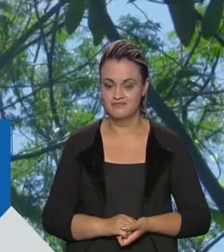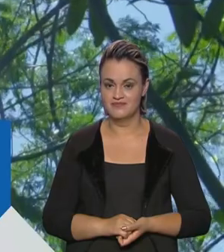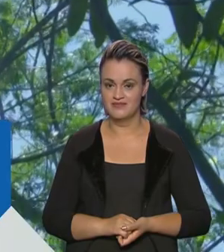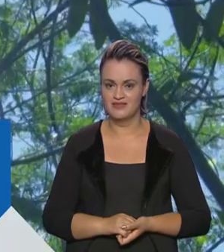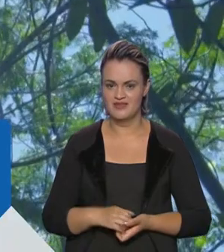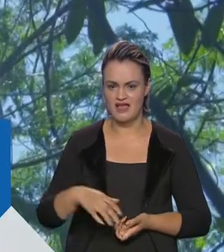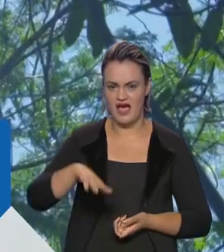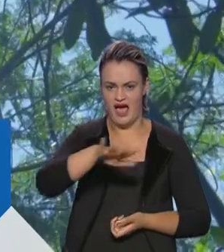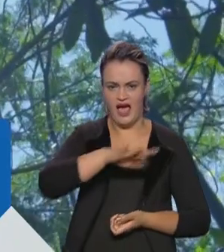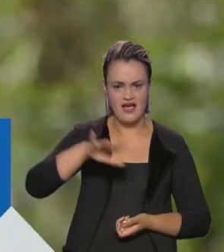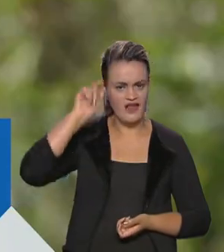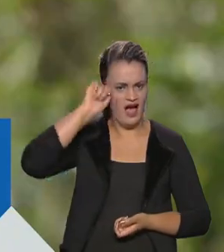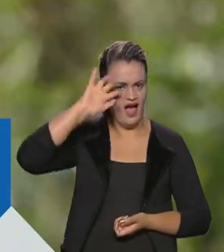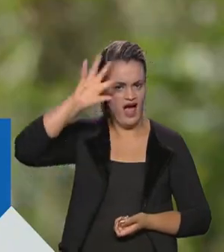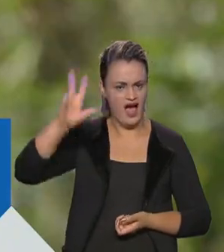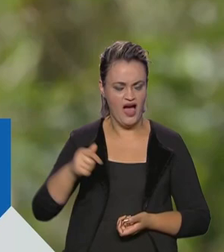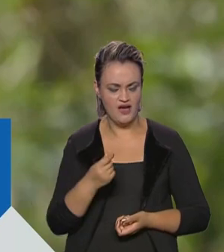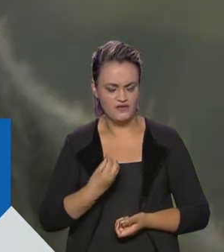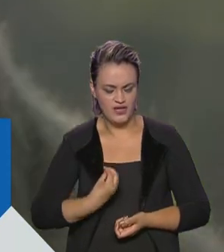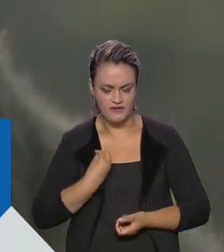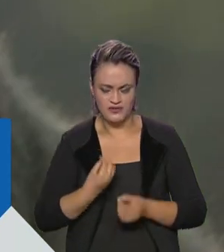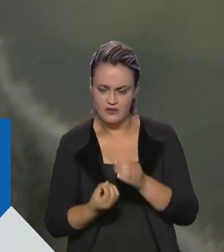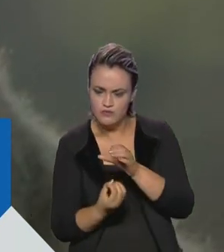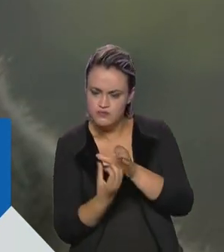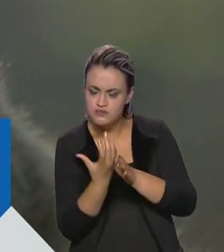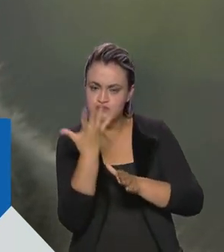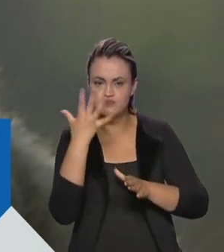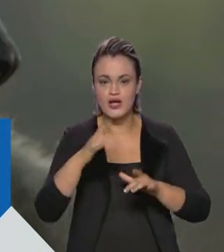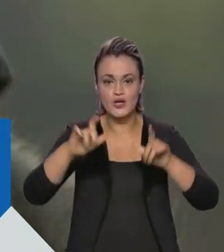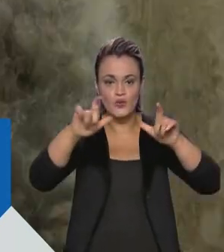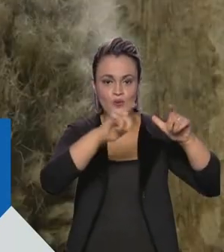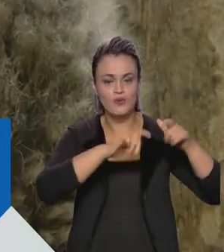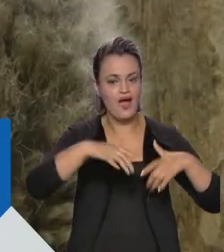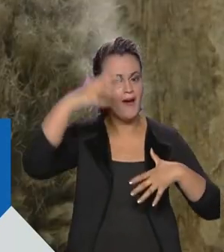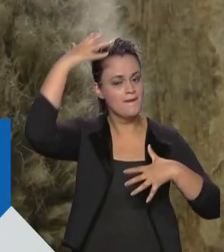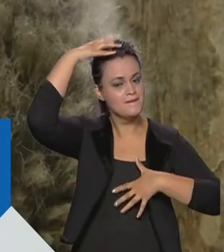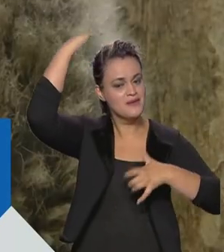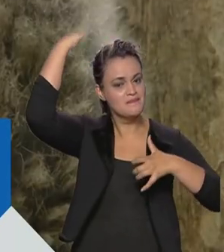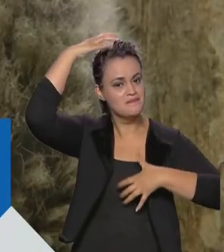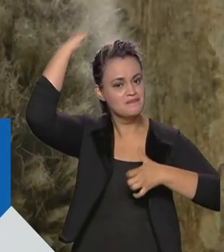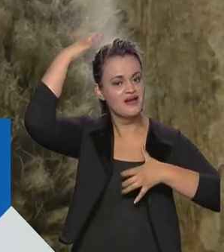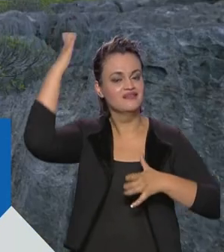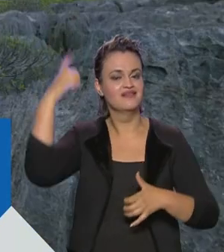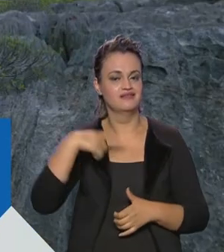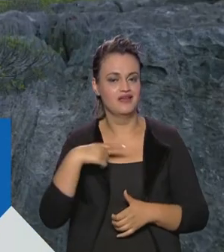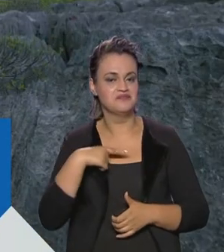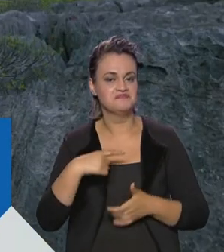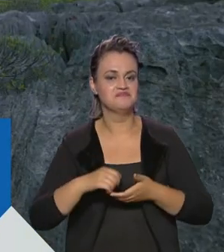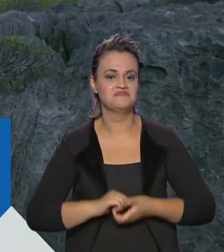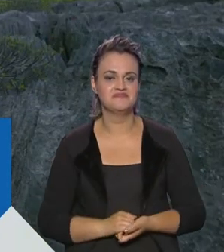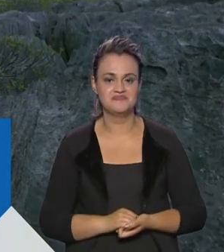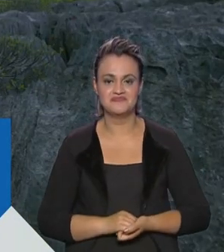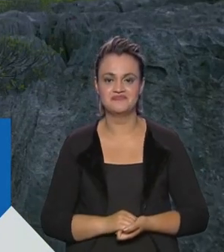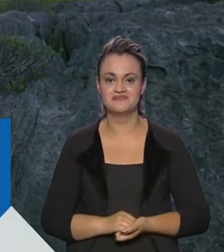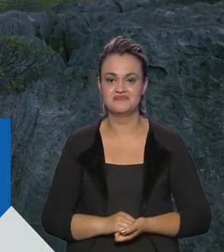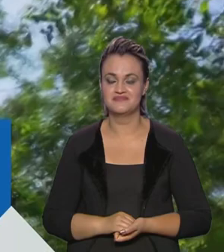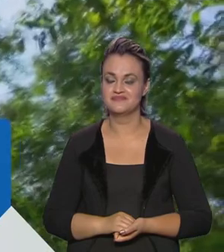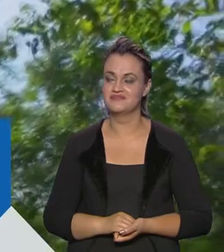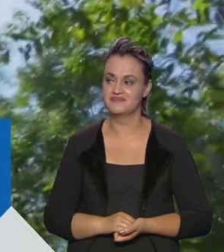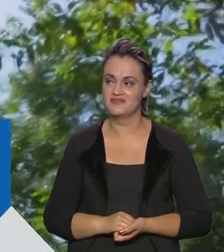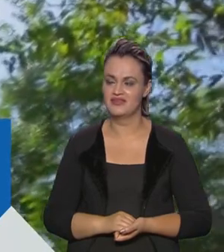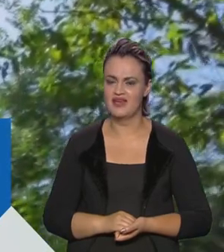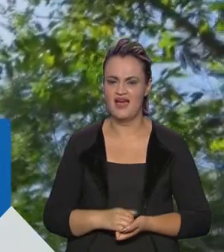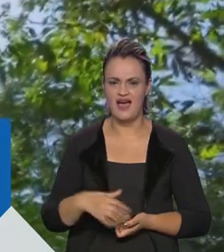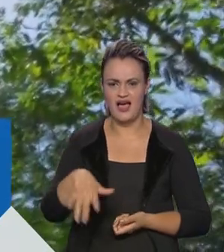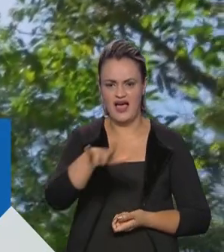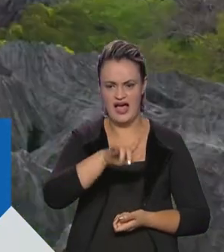África, a origem da vida, é também o lar de nossos parentes mais próximos. É